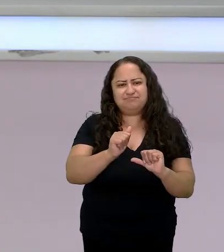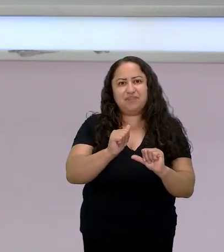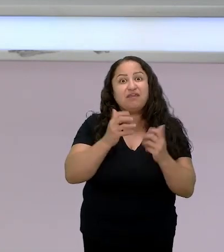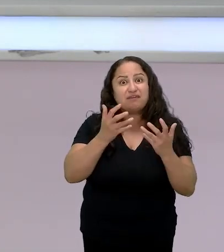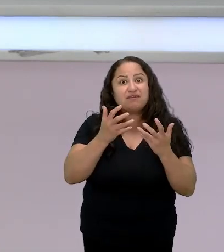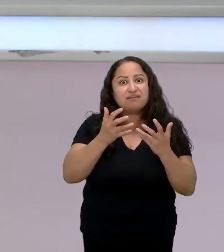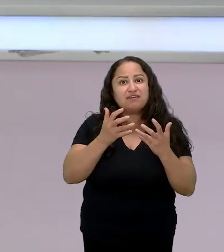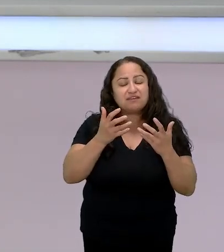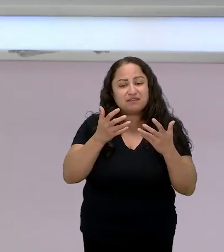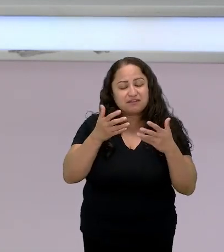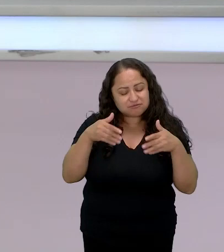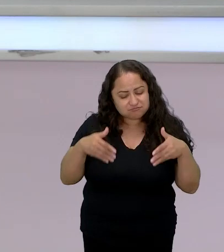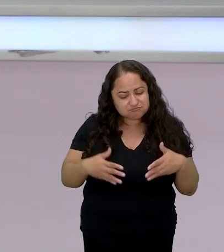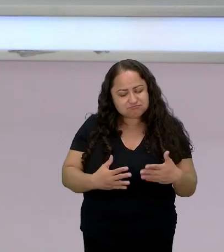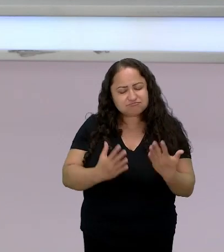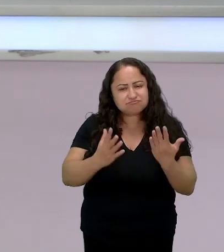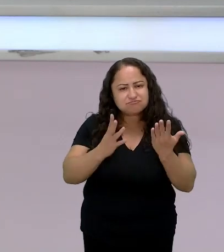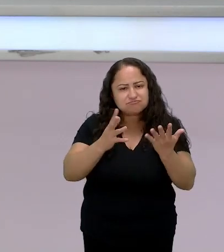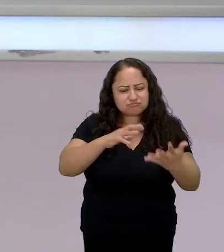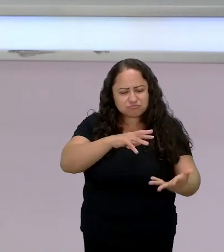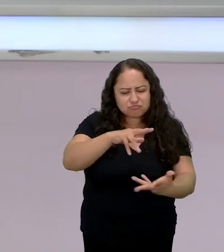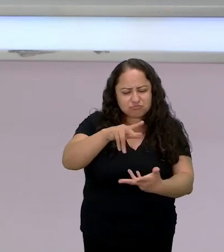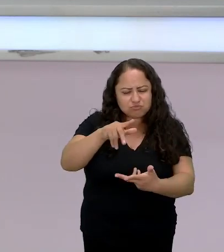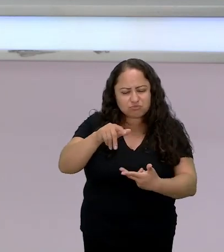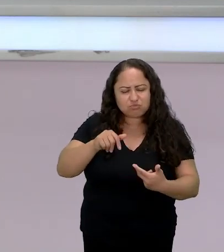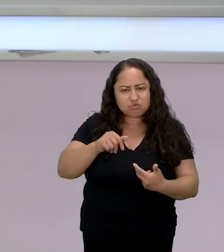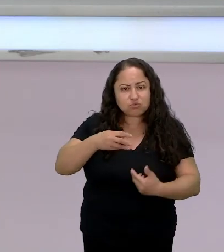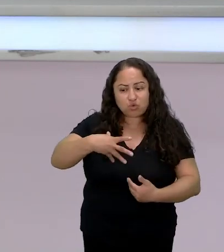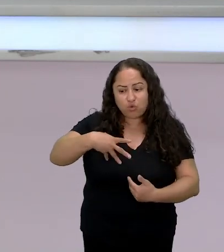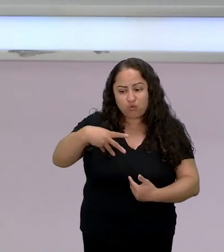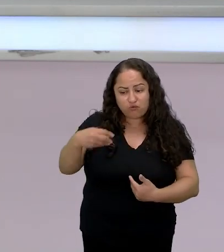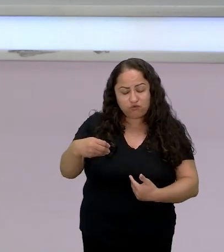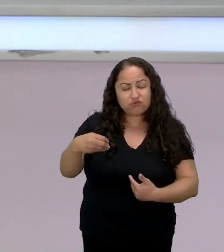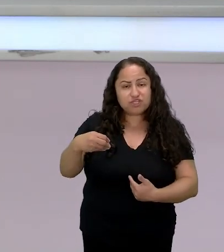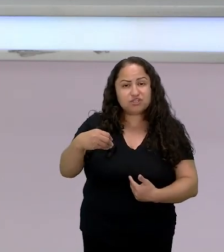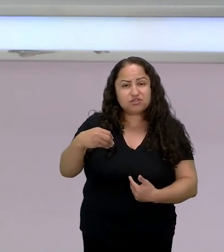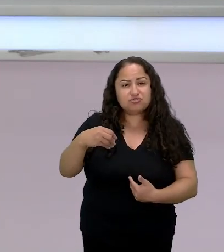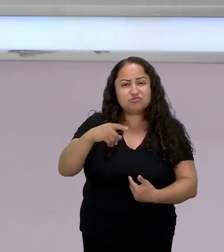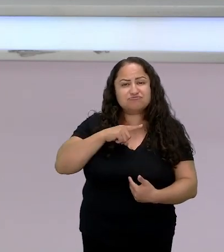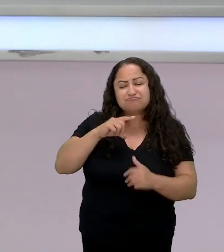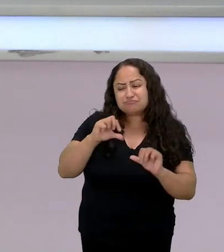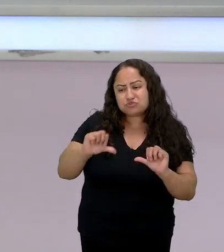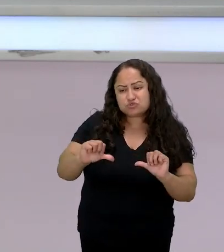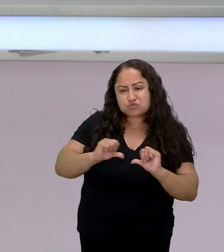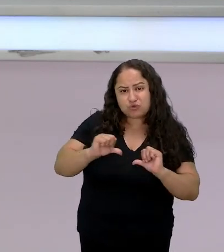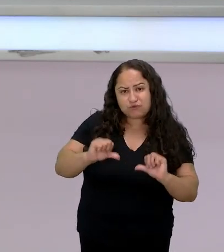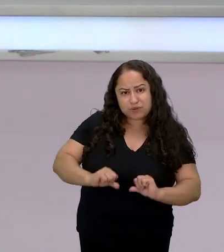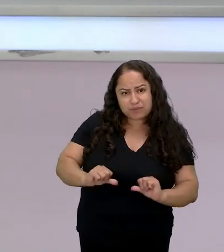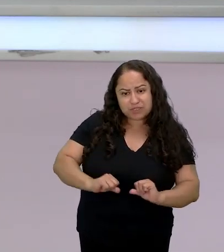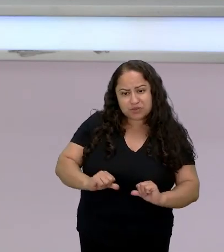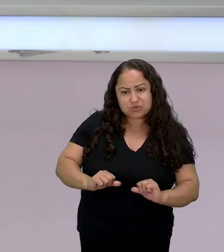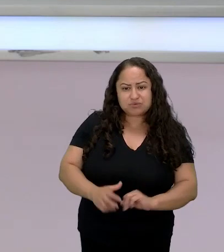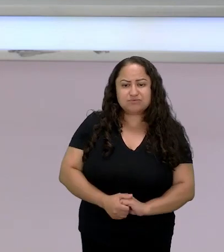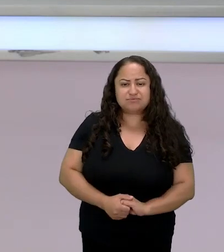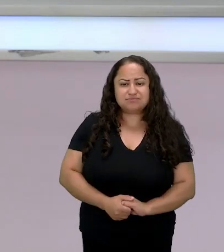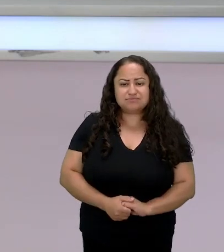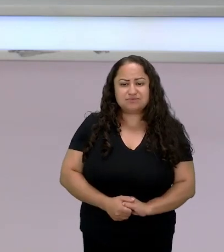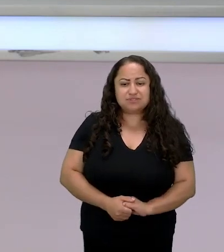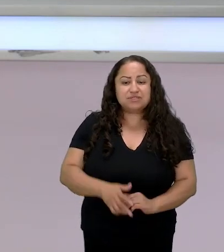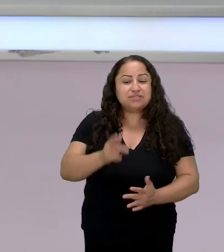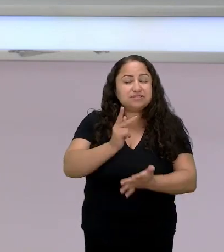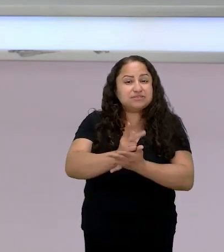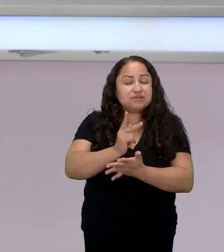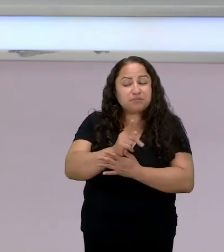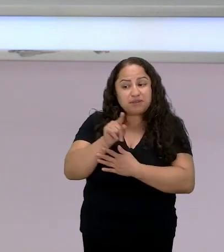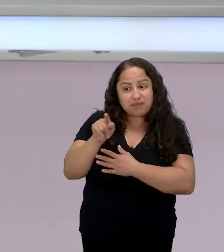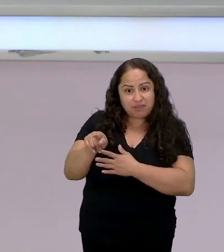mundo o filho que está ali fadado aquele sofrimento e quando ela é